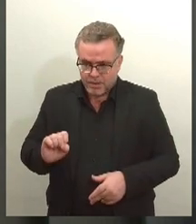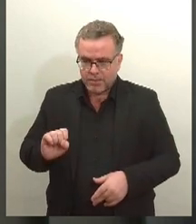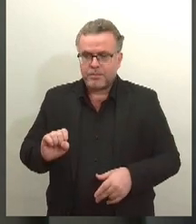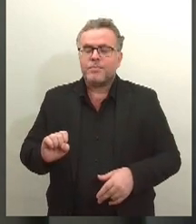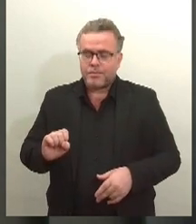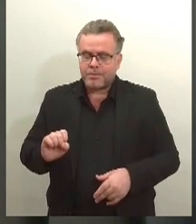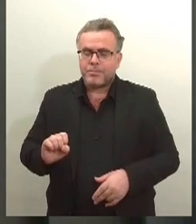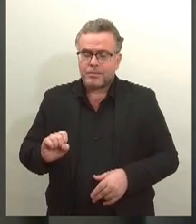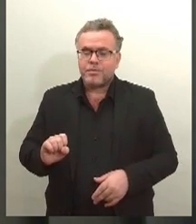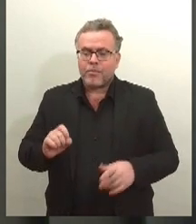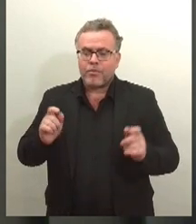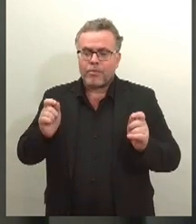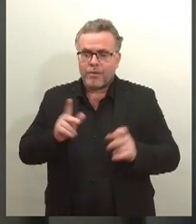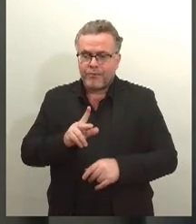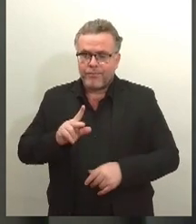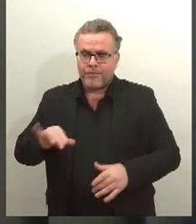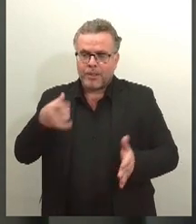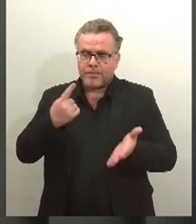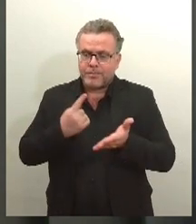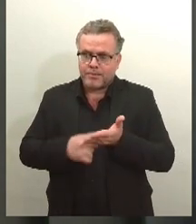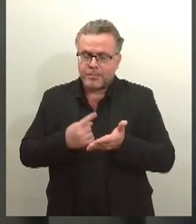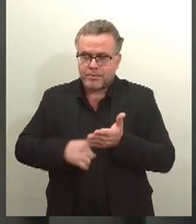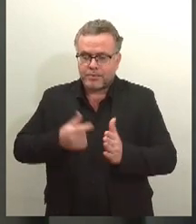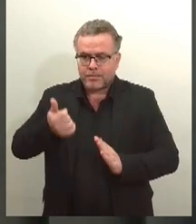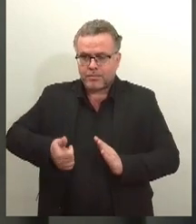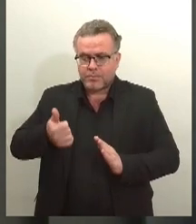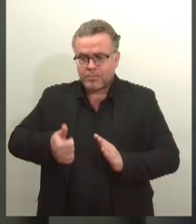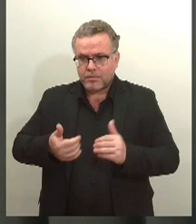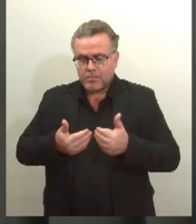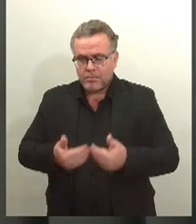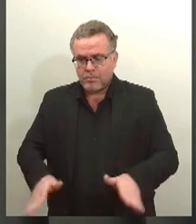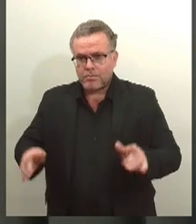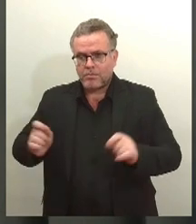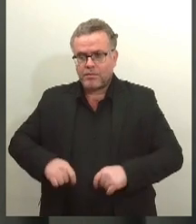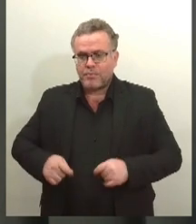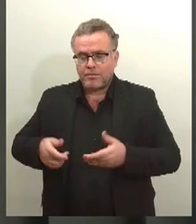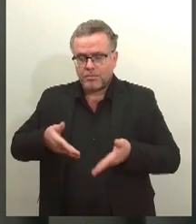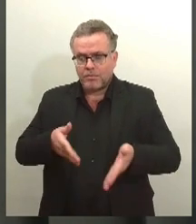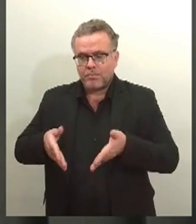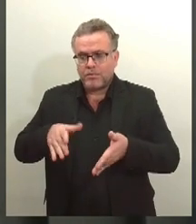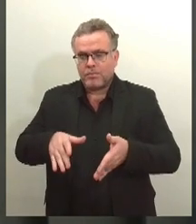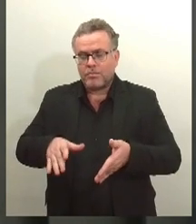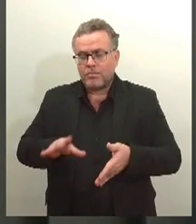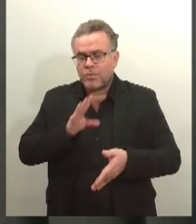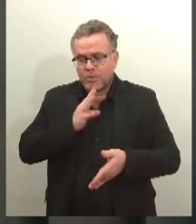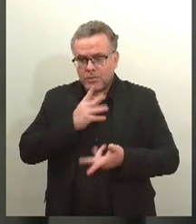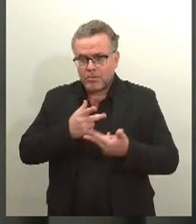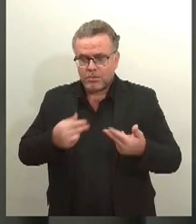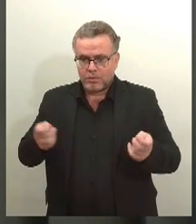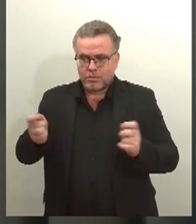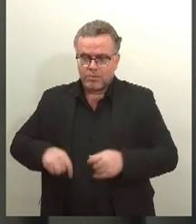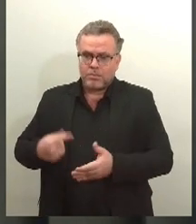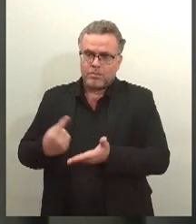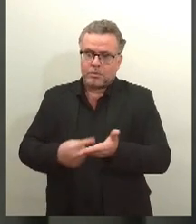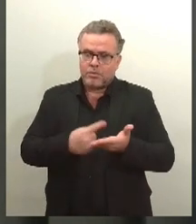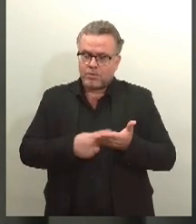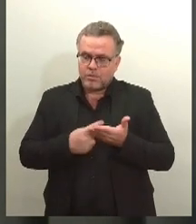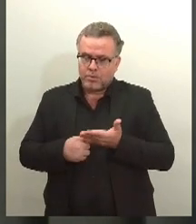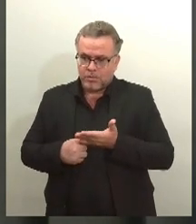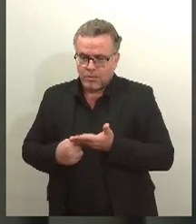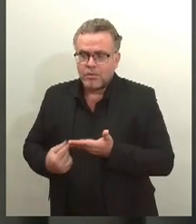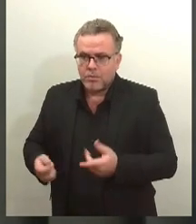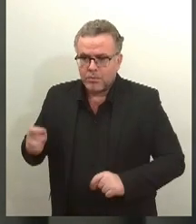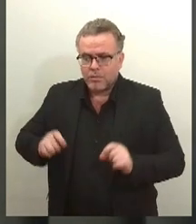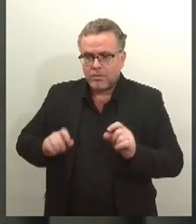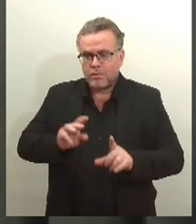sediar a primeira edição do programa Caminho do Conhecimento, que tem como objetivo criar uma plataforma de troca de experiências